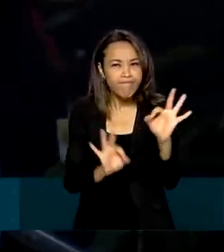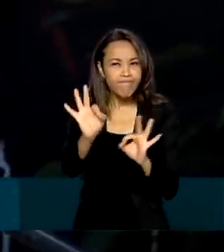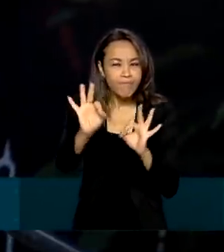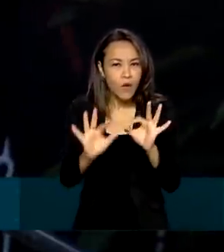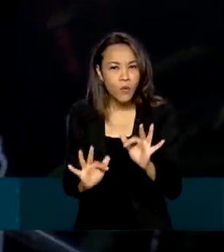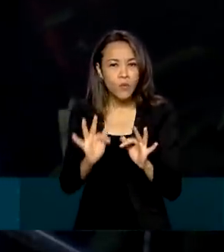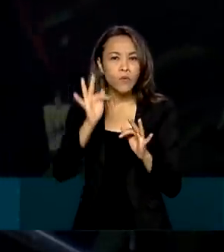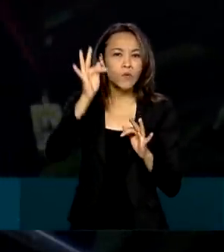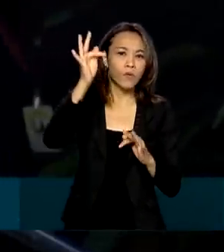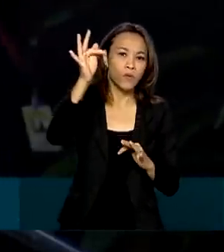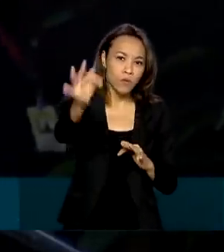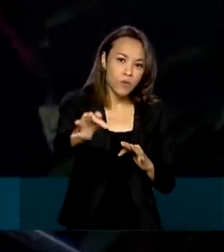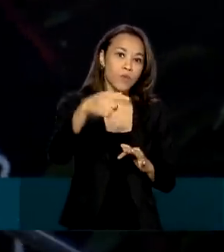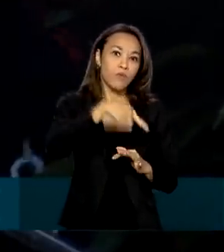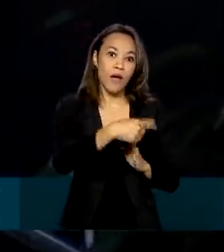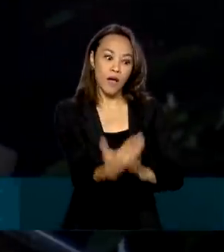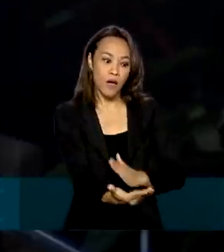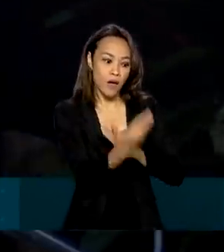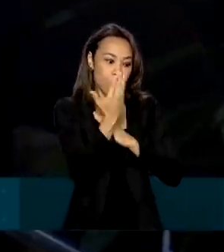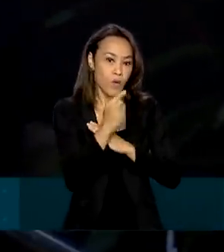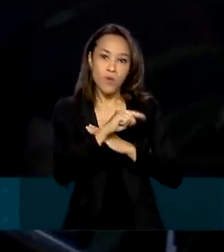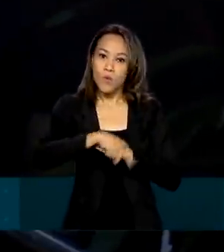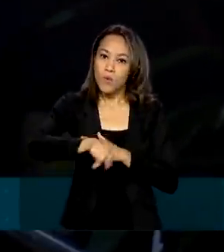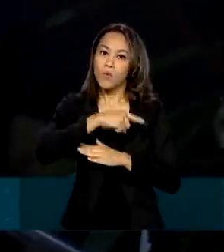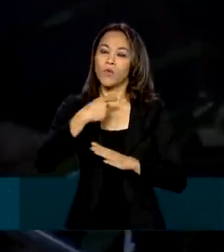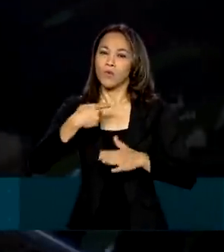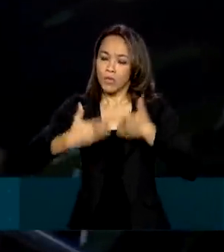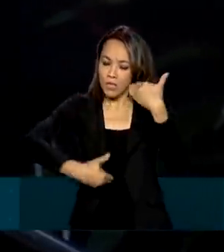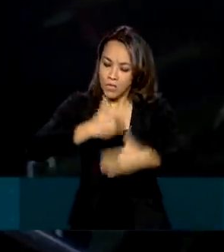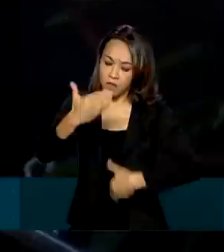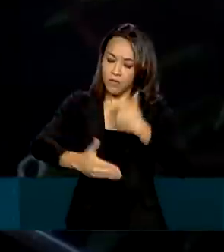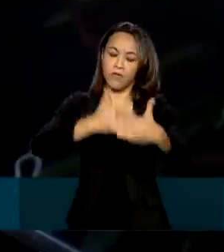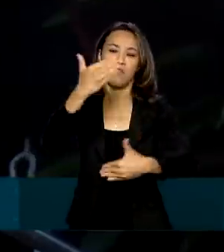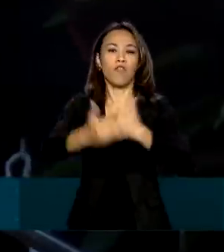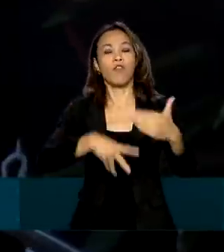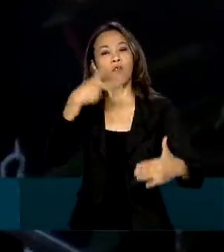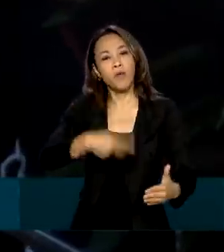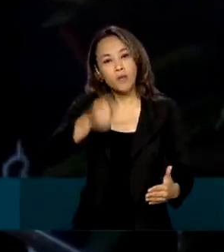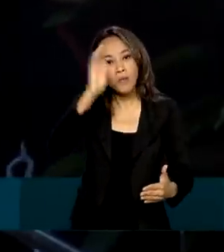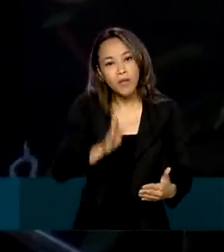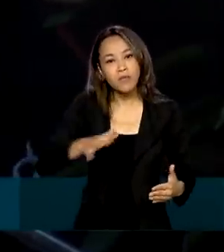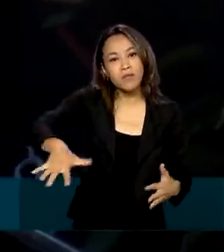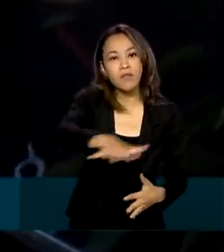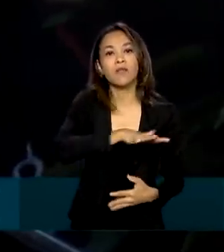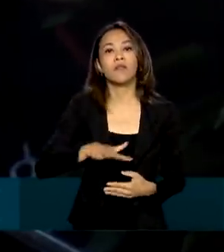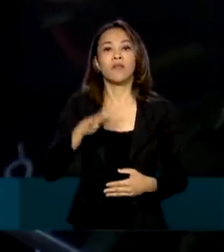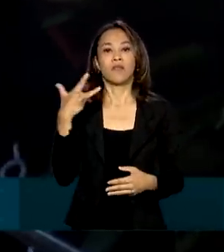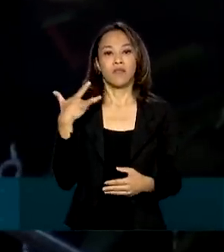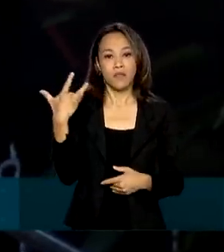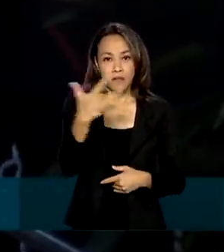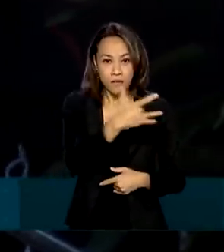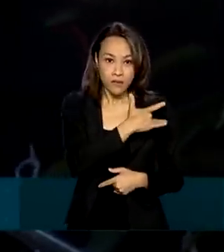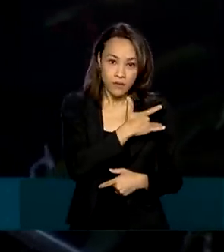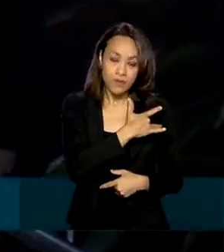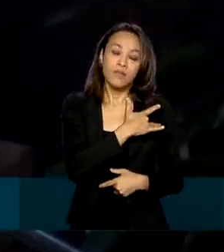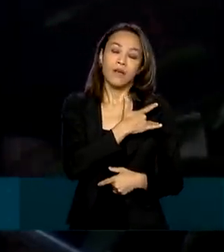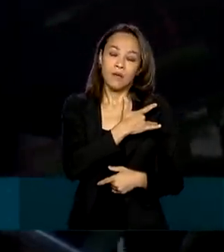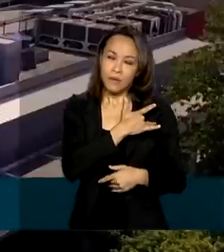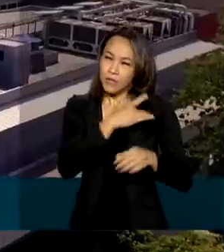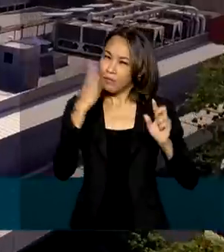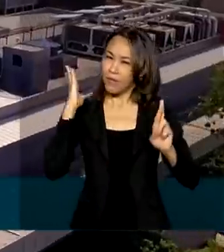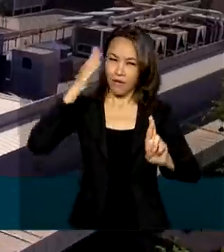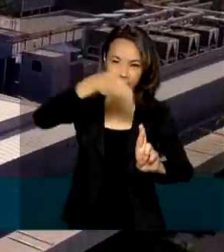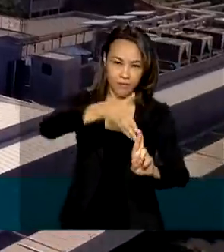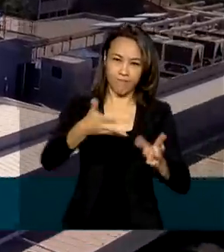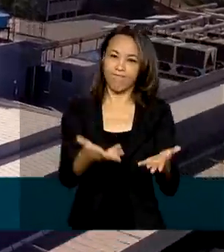nos colocando o desenvolvimento nacional na área de saúde de uma forma exemplar.